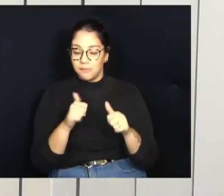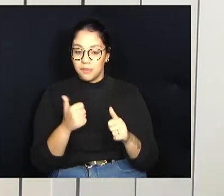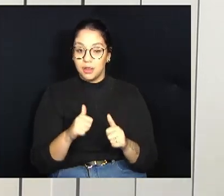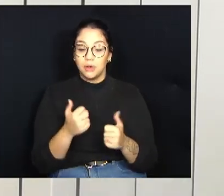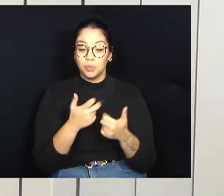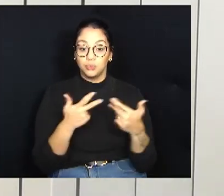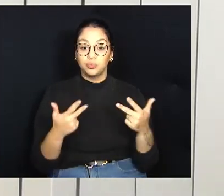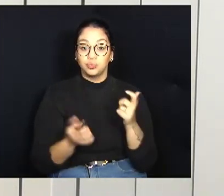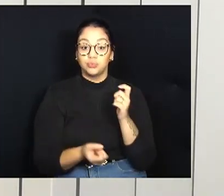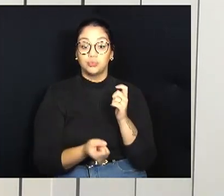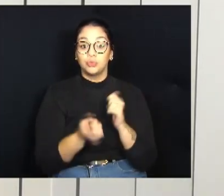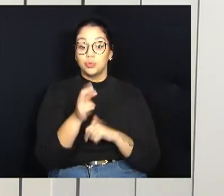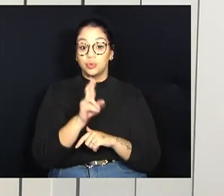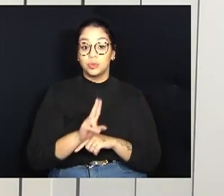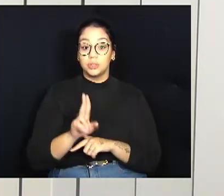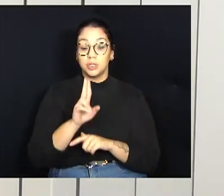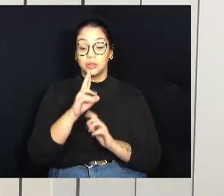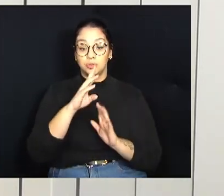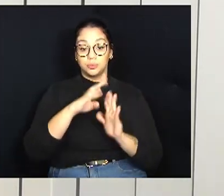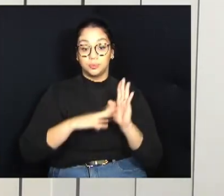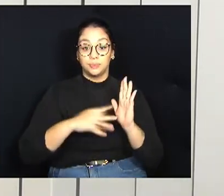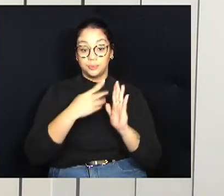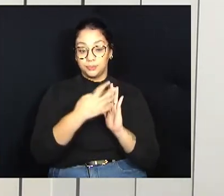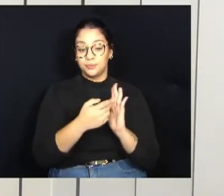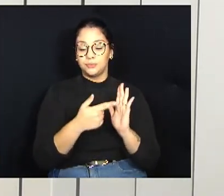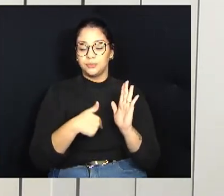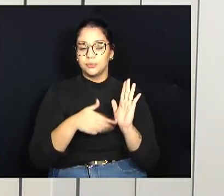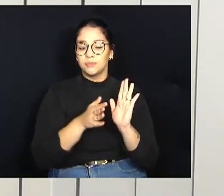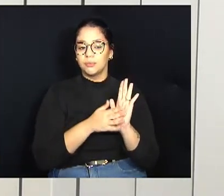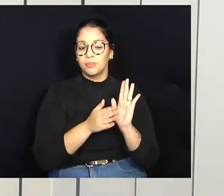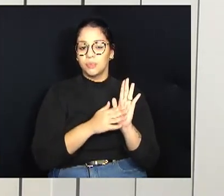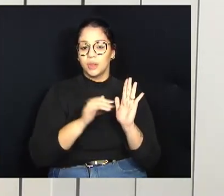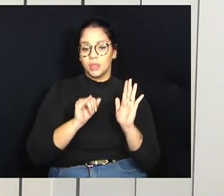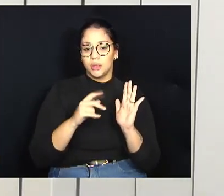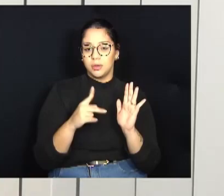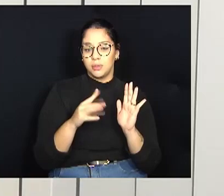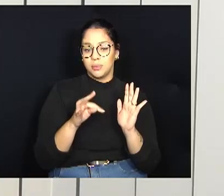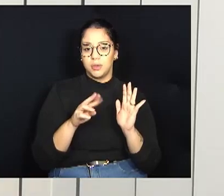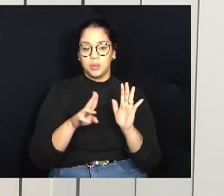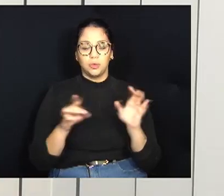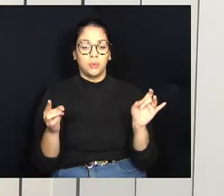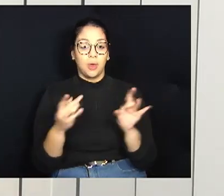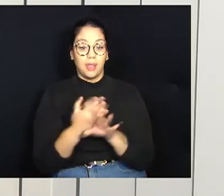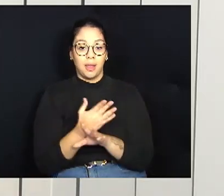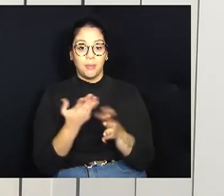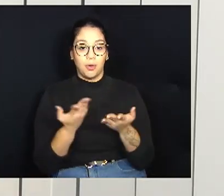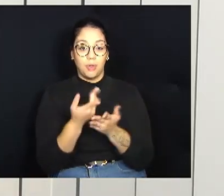utilizados nas planilhas de cobrança do IPTU, concluiu o relatório.